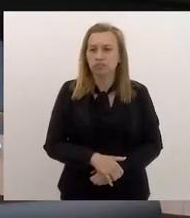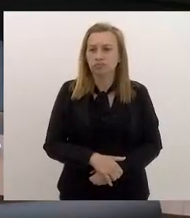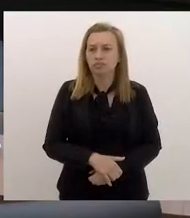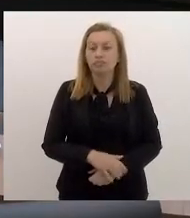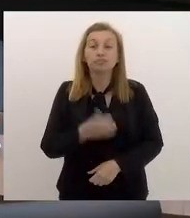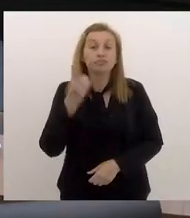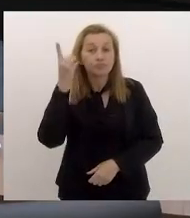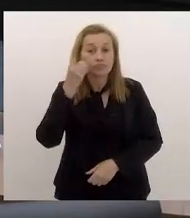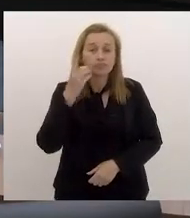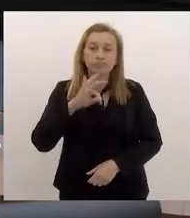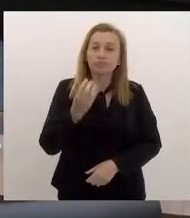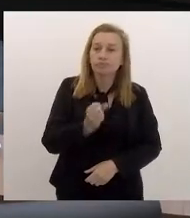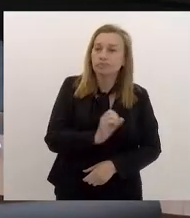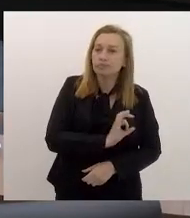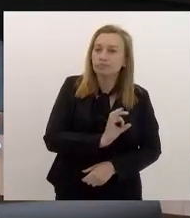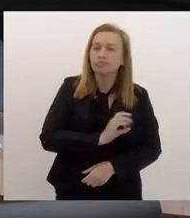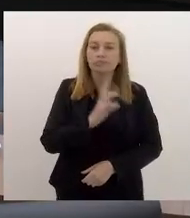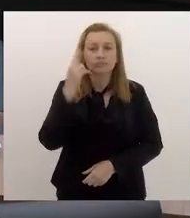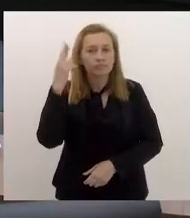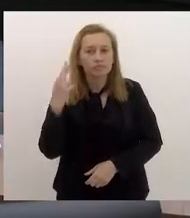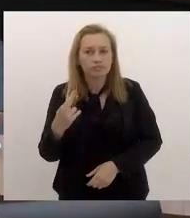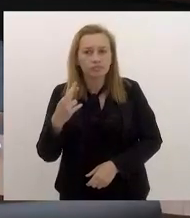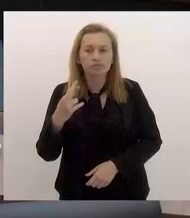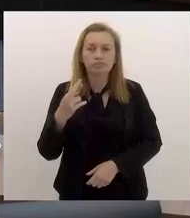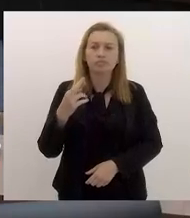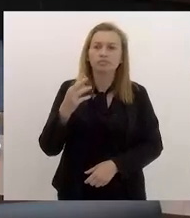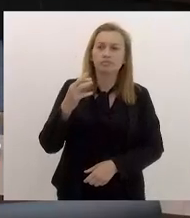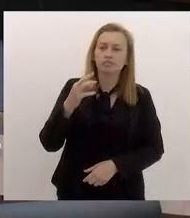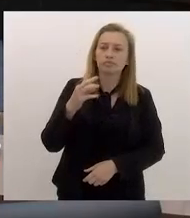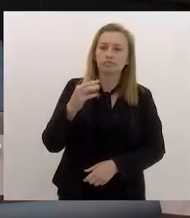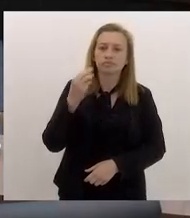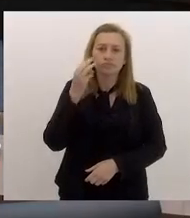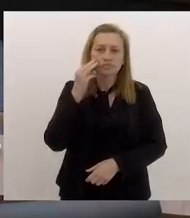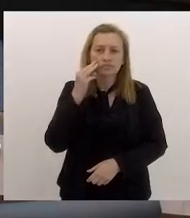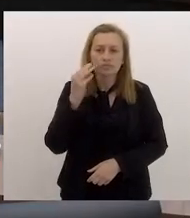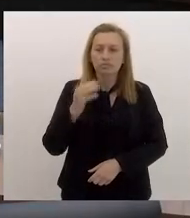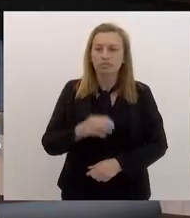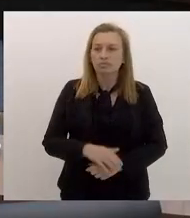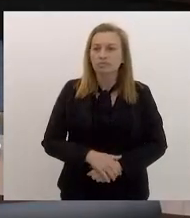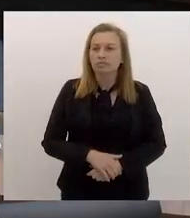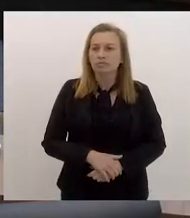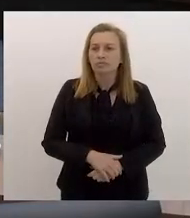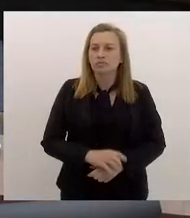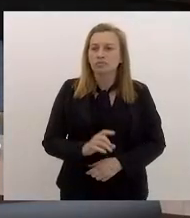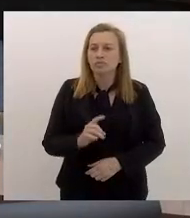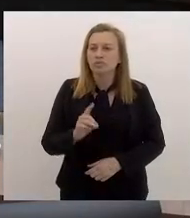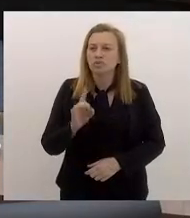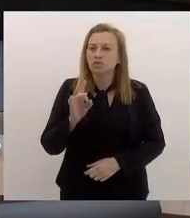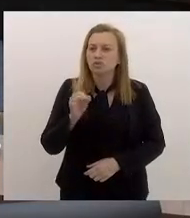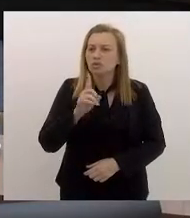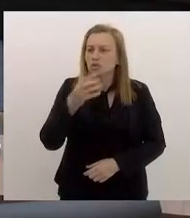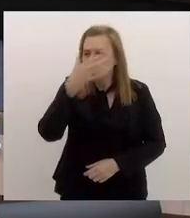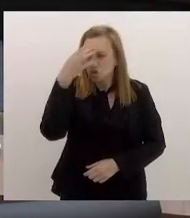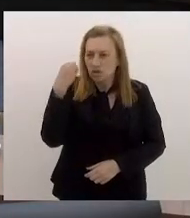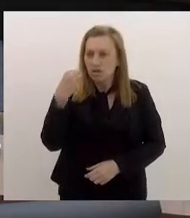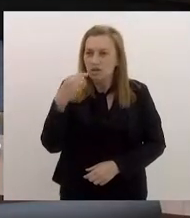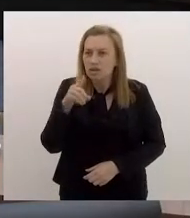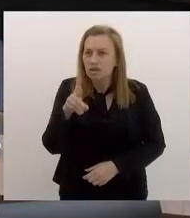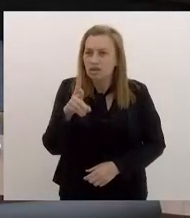Deputada Marta, deputada Renata, deputado Valdeck, deputado Luiz Paulo. Entendeu, não é, Luiz? Eu só queria não esquecer de votar